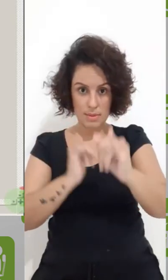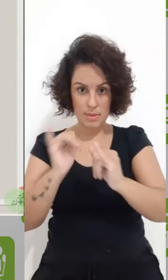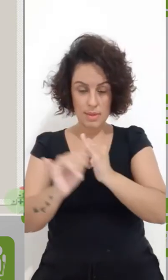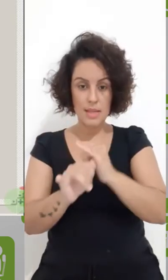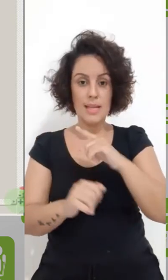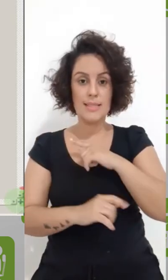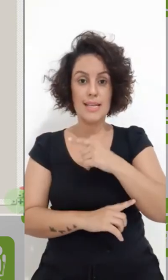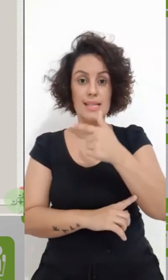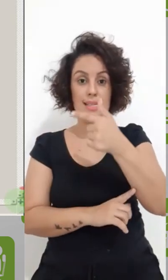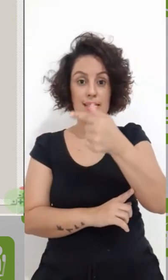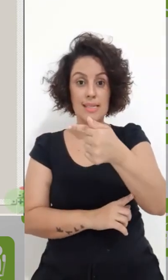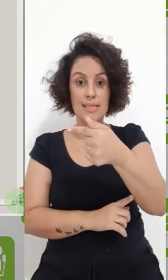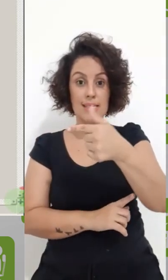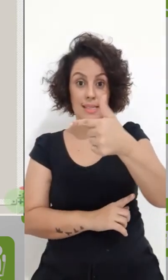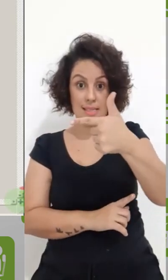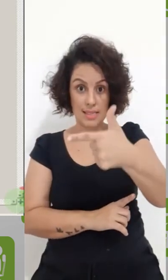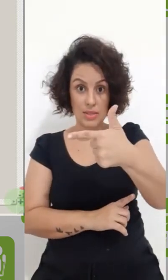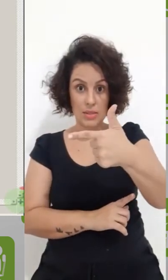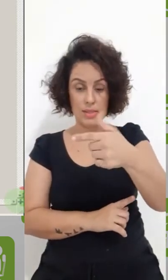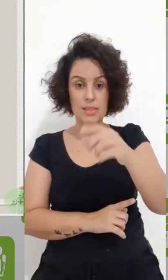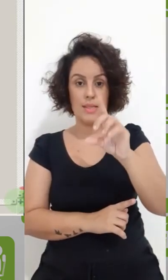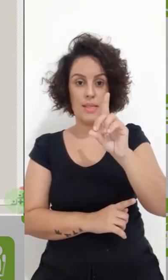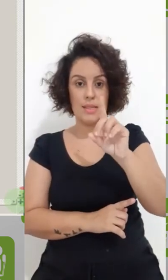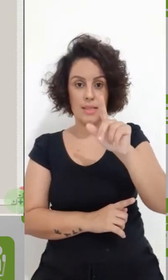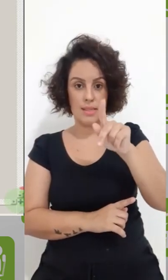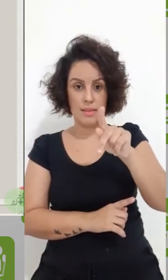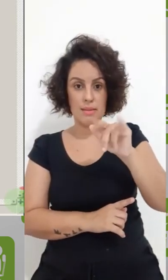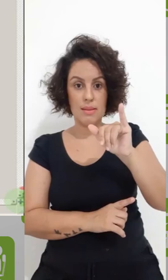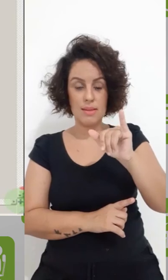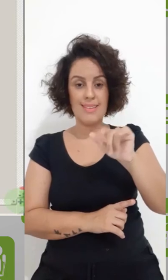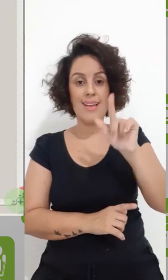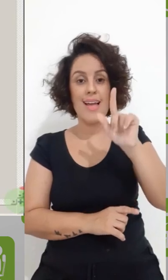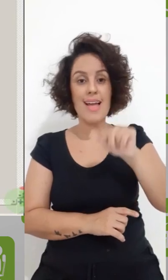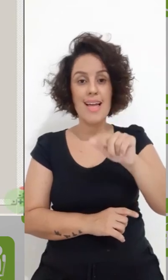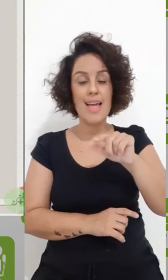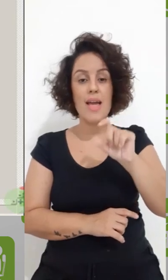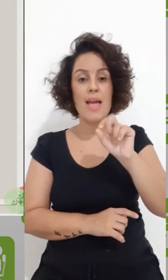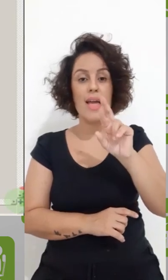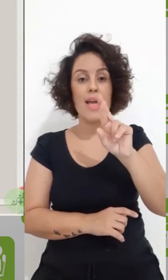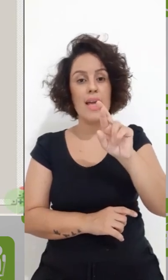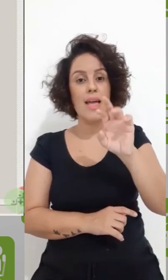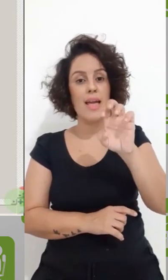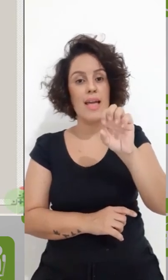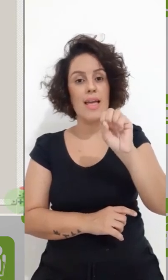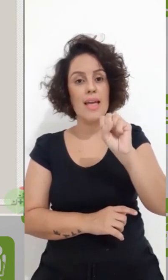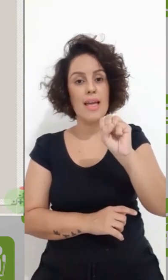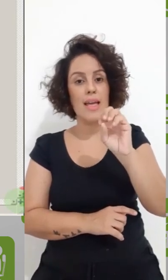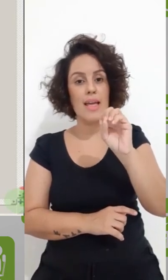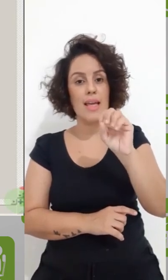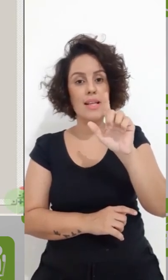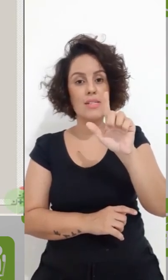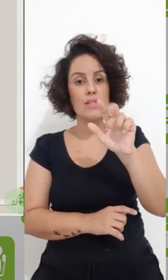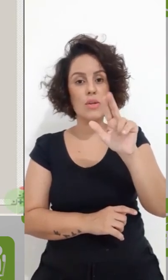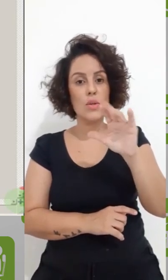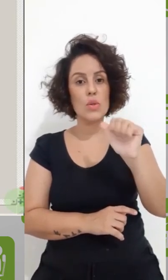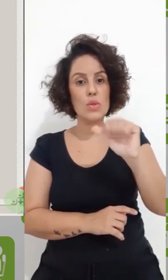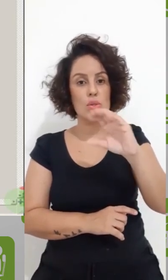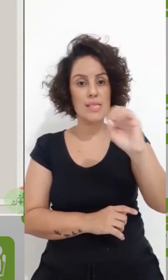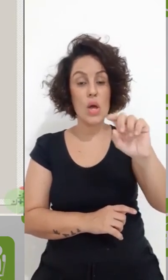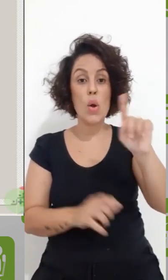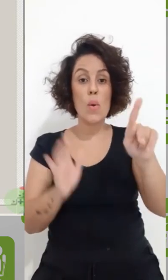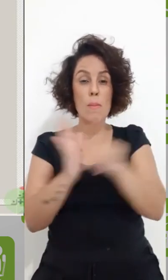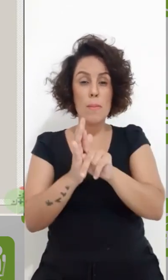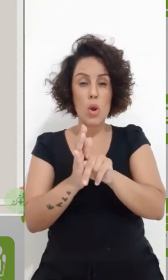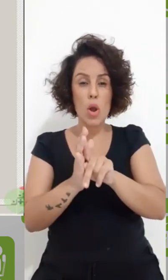máximo 72 dpi, porque 72 dpi é a resolução de um monitor. E a